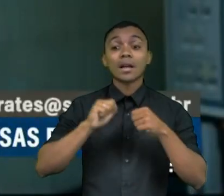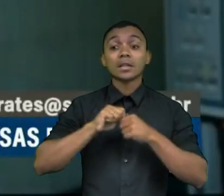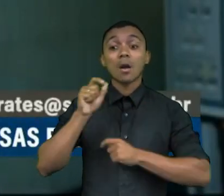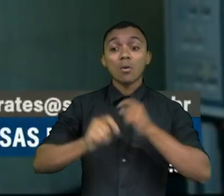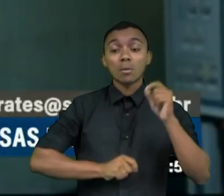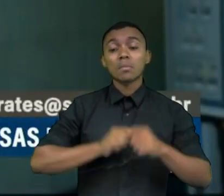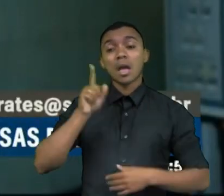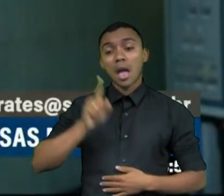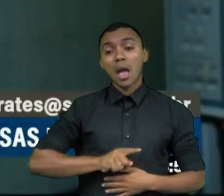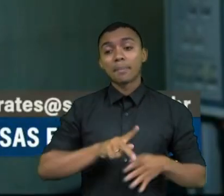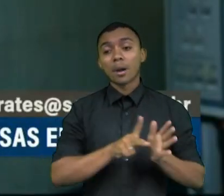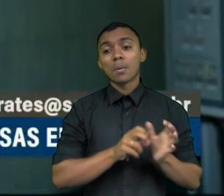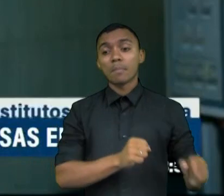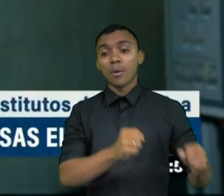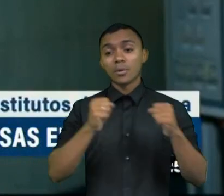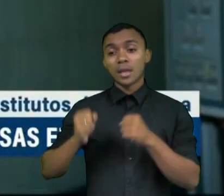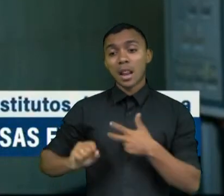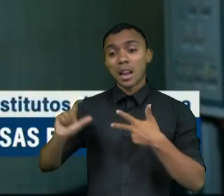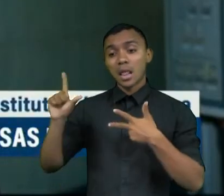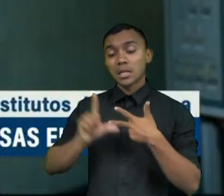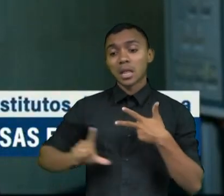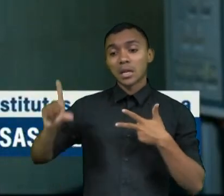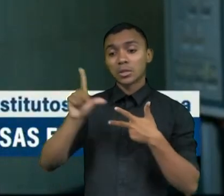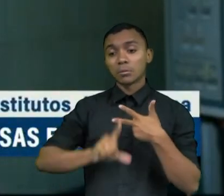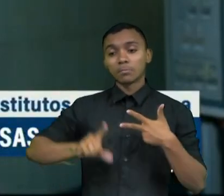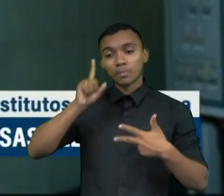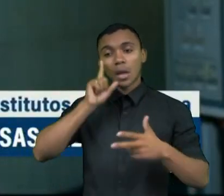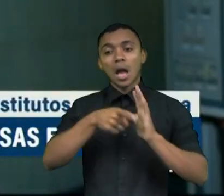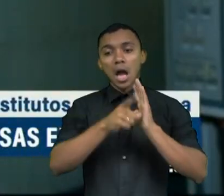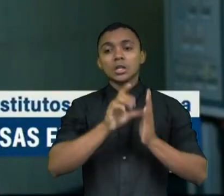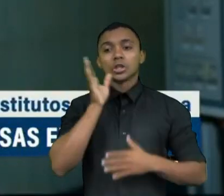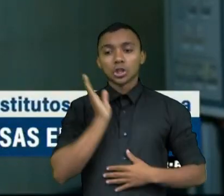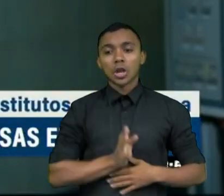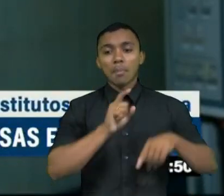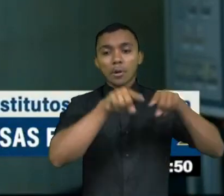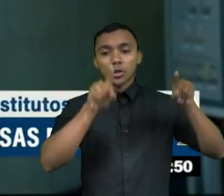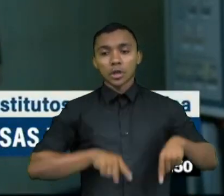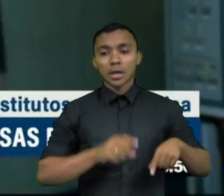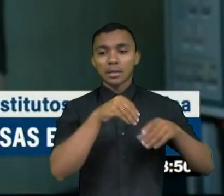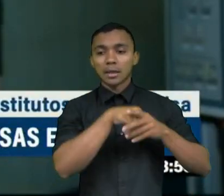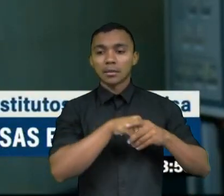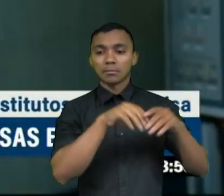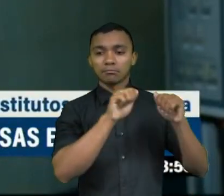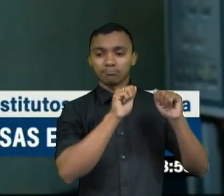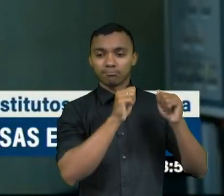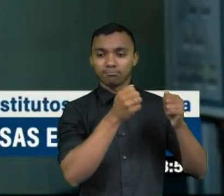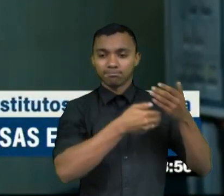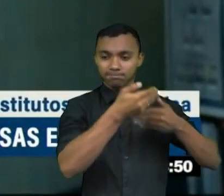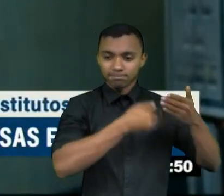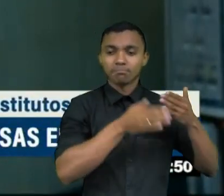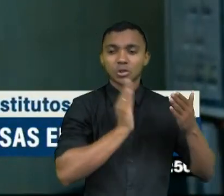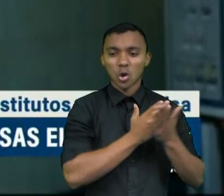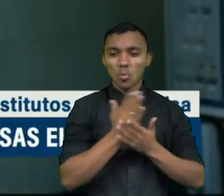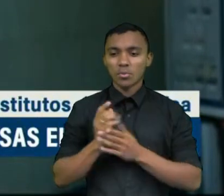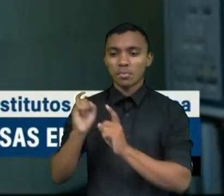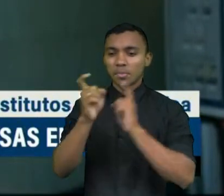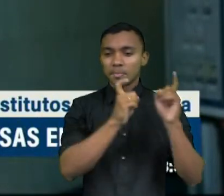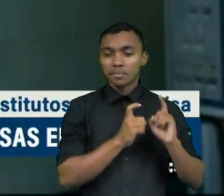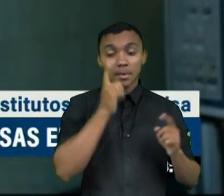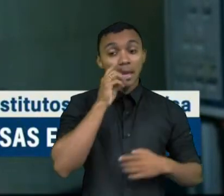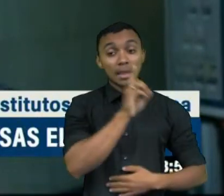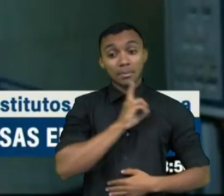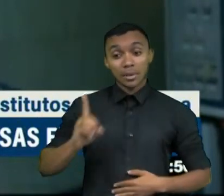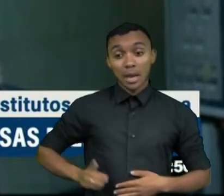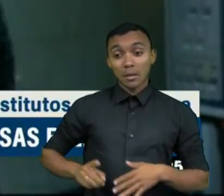Legislativo faz. Compilar os projetos que a Casa já tem em curso sobre isso, que estão sendo discutidos, parlamentares da